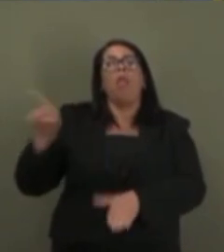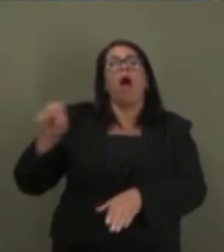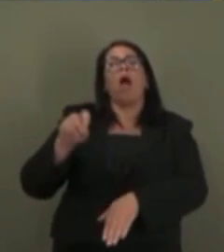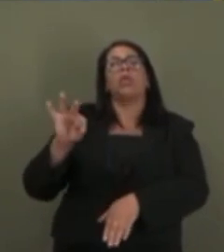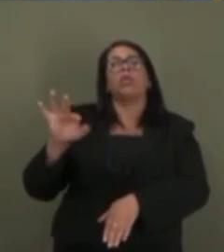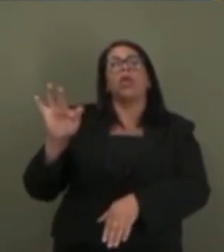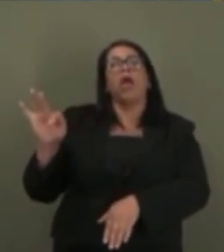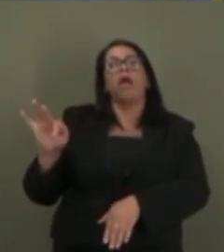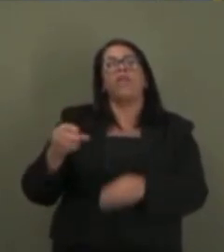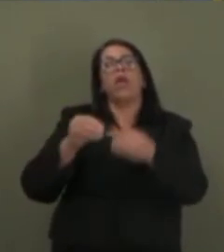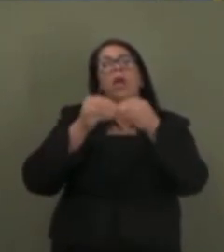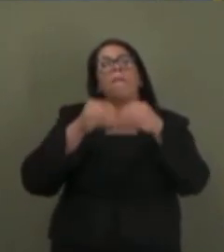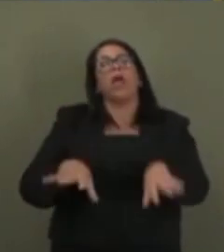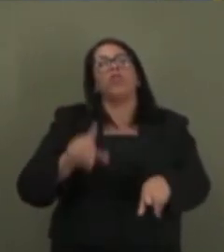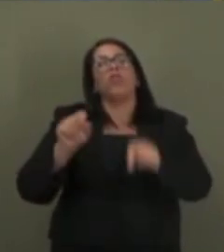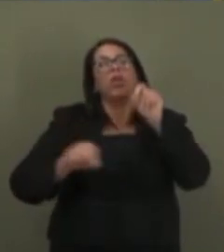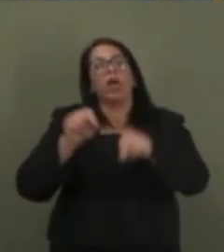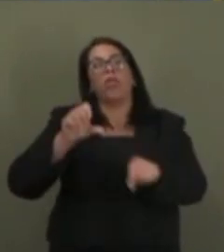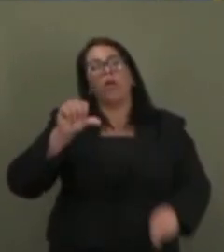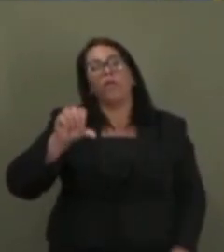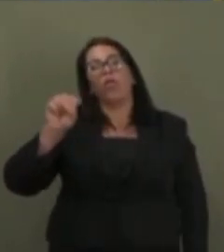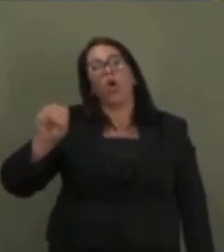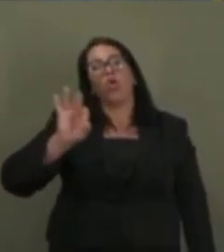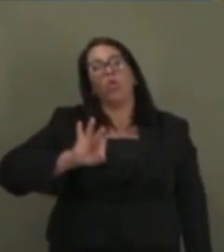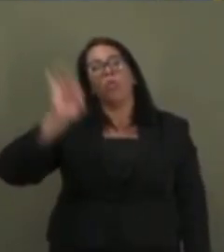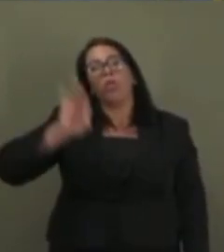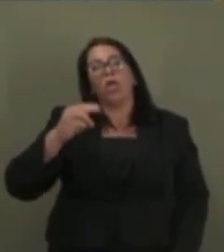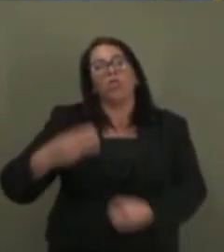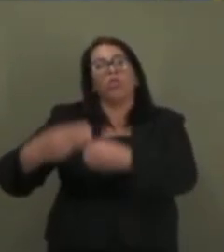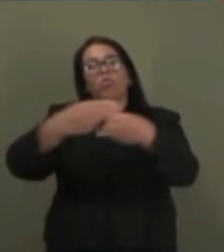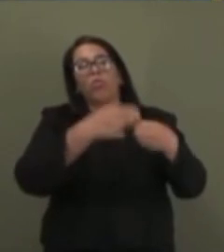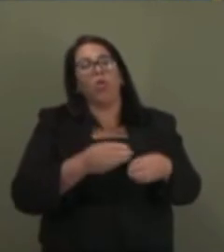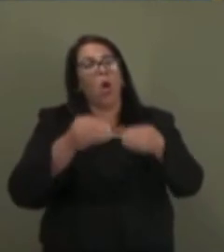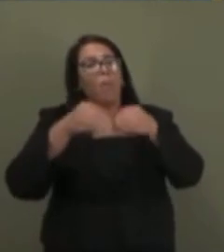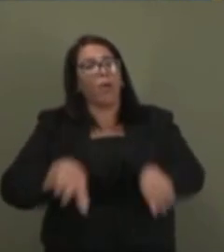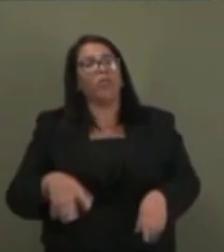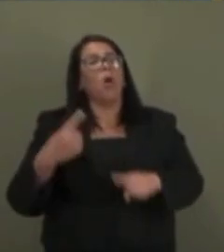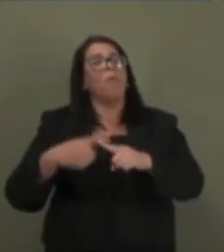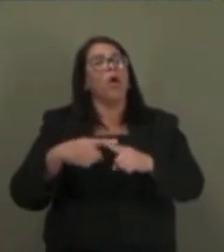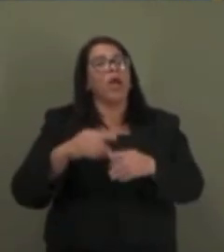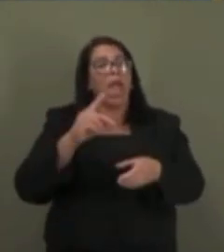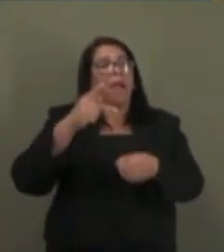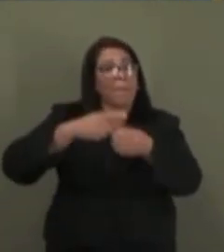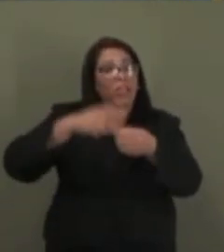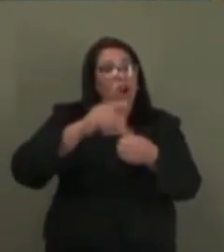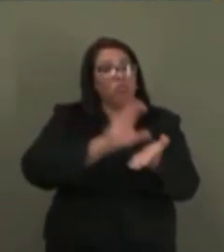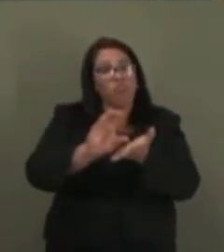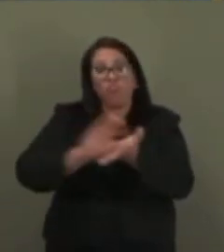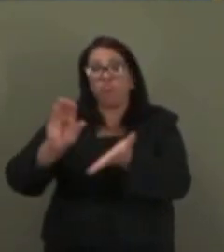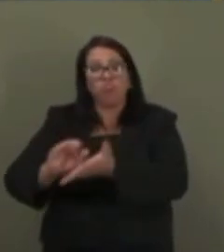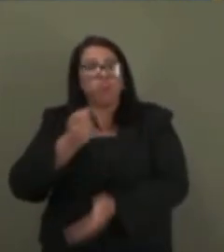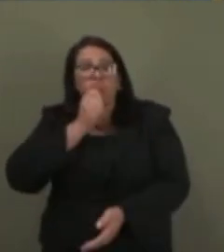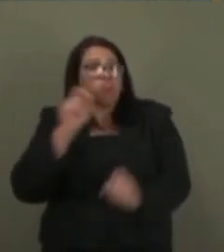prejudicando todos, 98% dos municípios brasileiros. Já deixaram-se de ser arrecadados, senhor presidente,